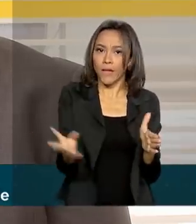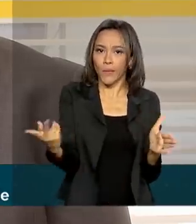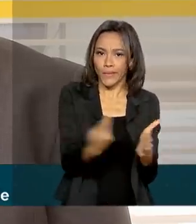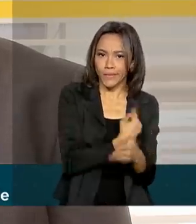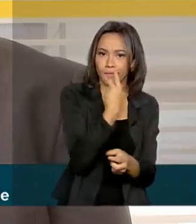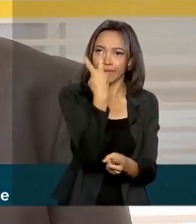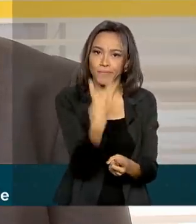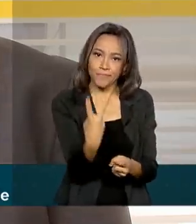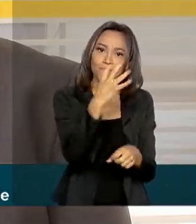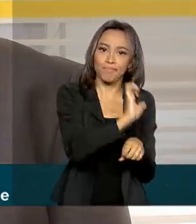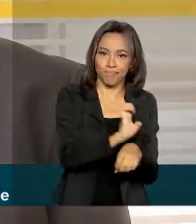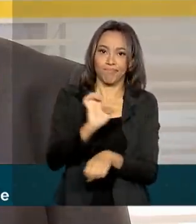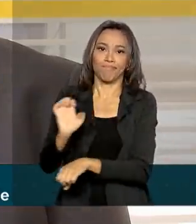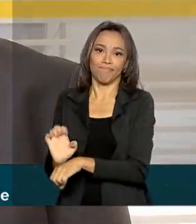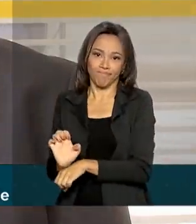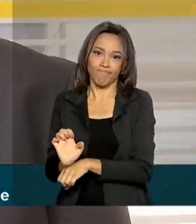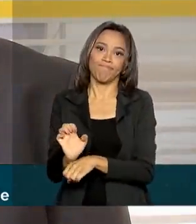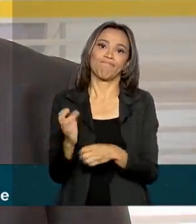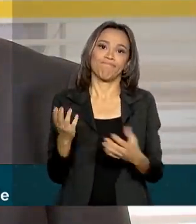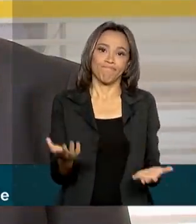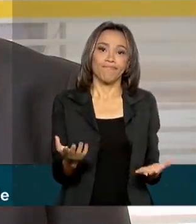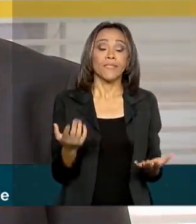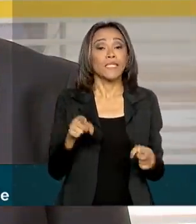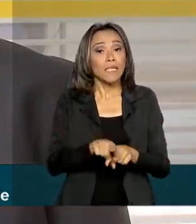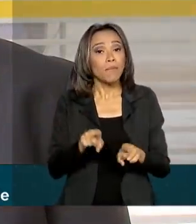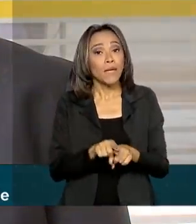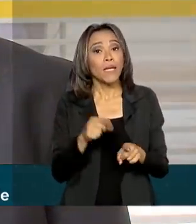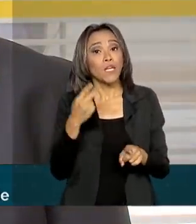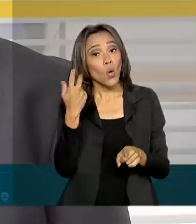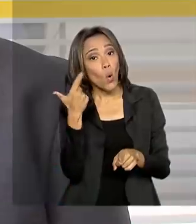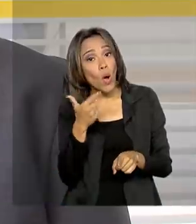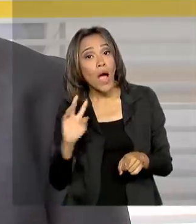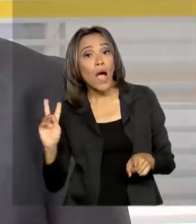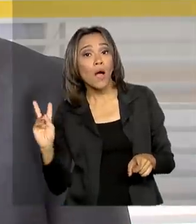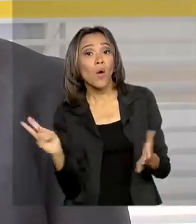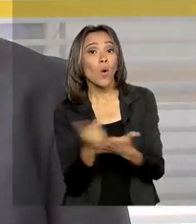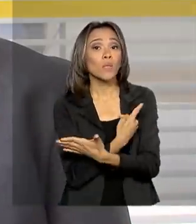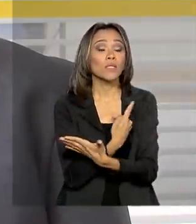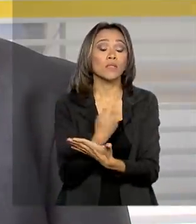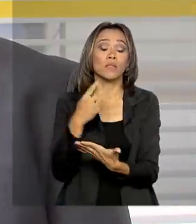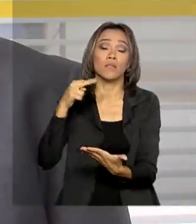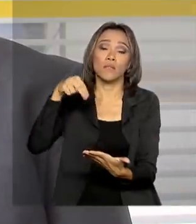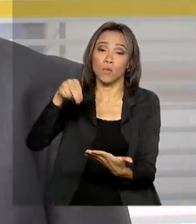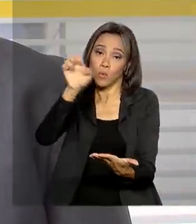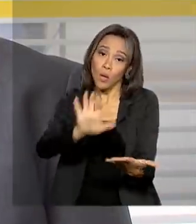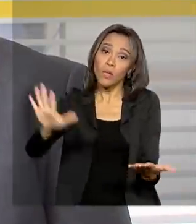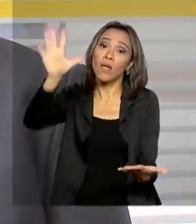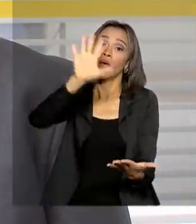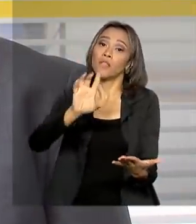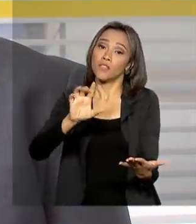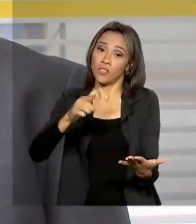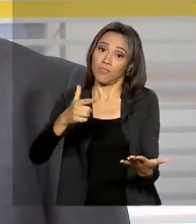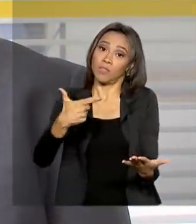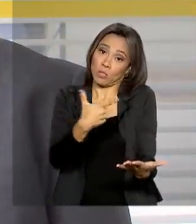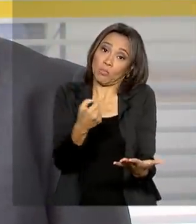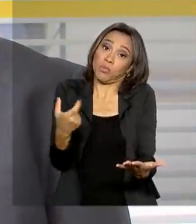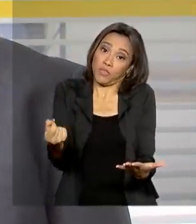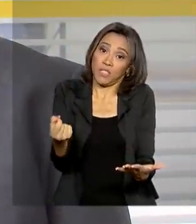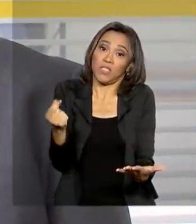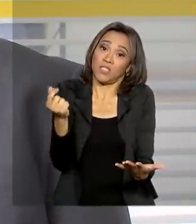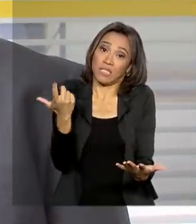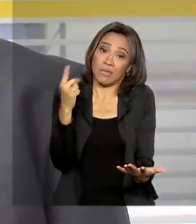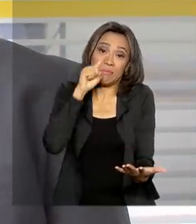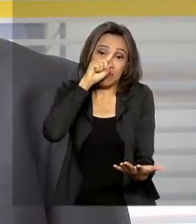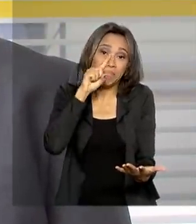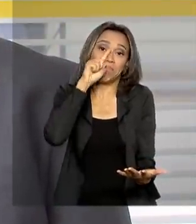estados e a possibilidade de socorrer nos estados do nordeste em 2020 aponta para um cenário de risco